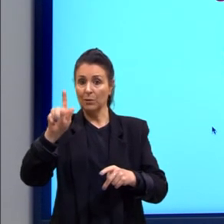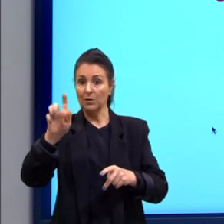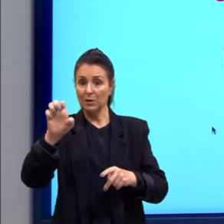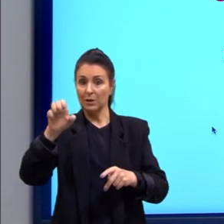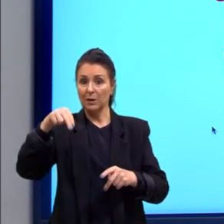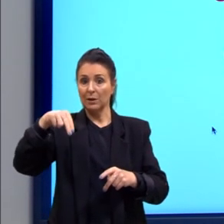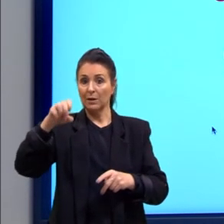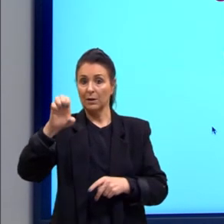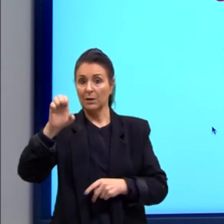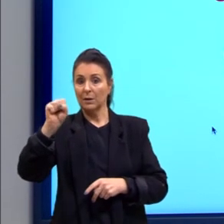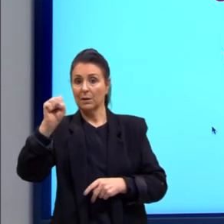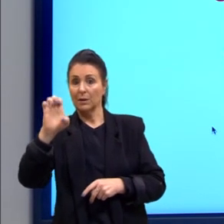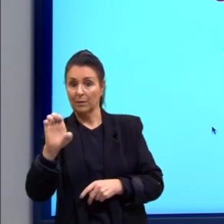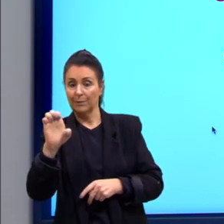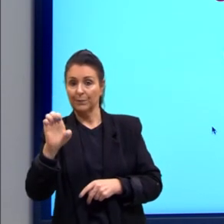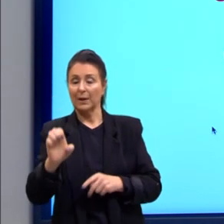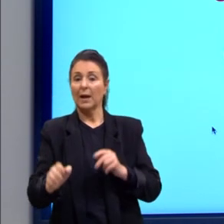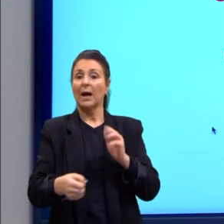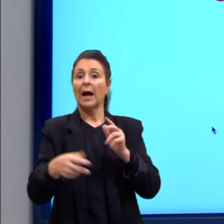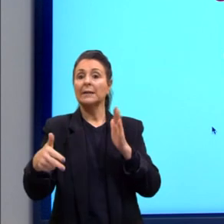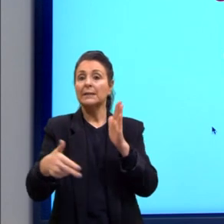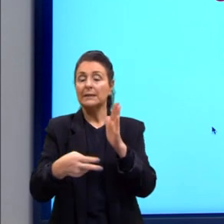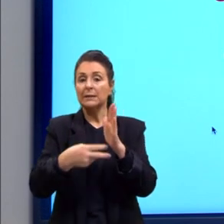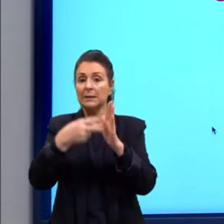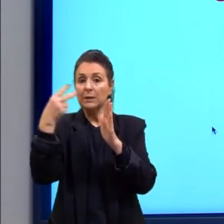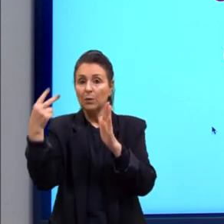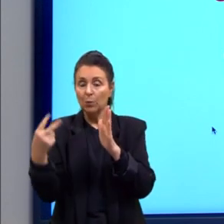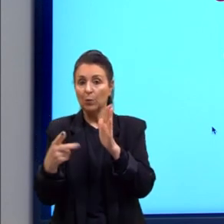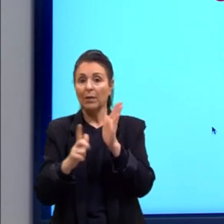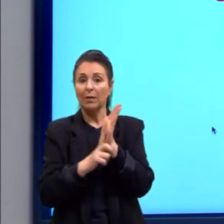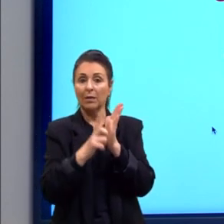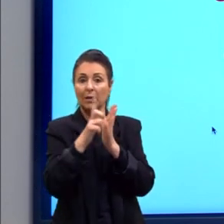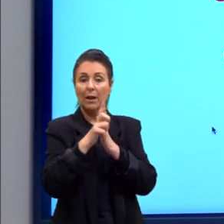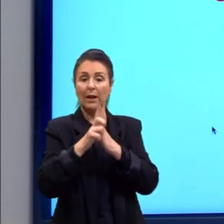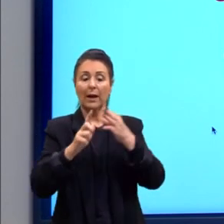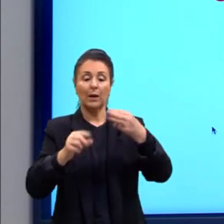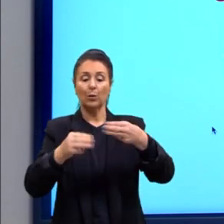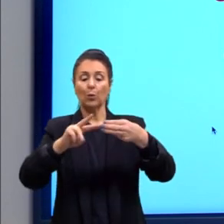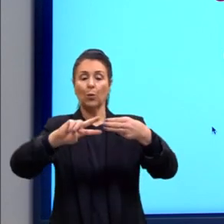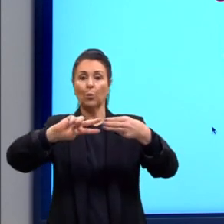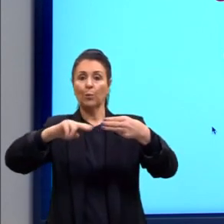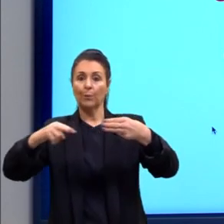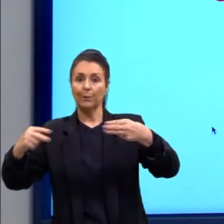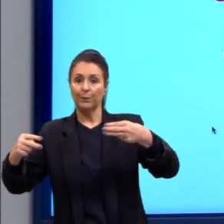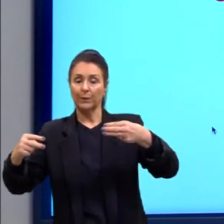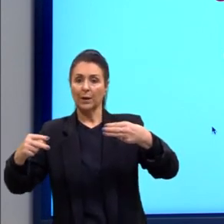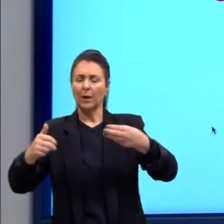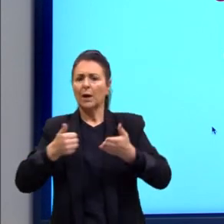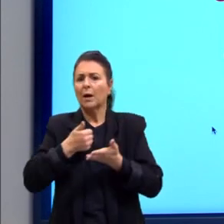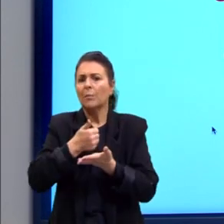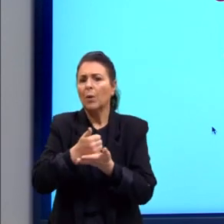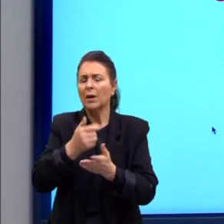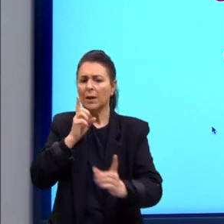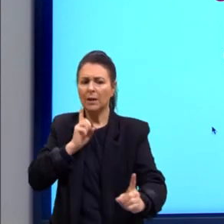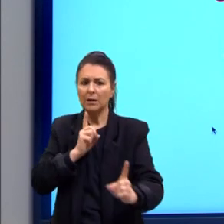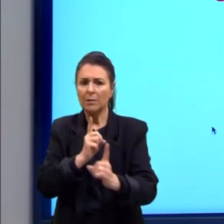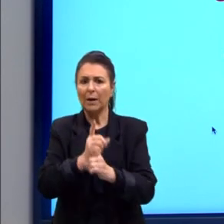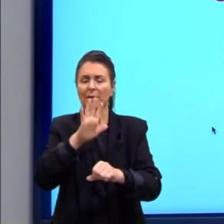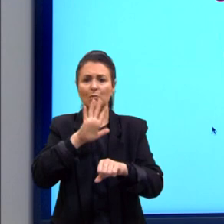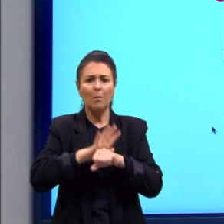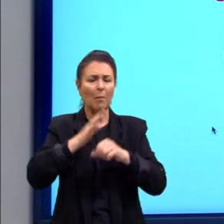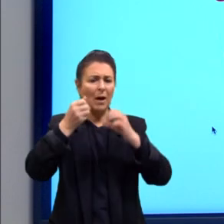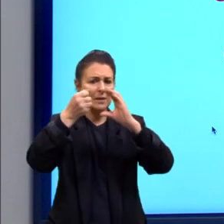E a segunda lei de Mendel, que é a da segregação independente, vai apoiar-se na descoberta de mais